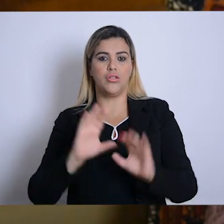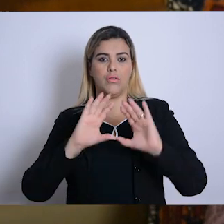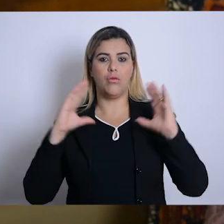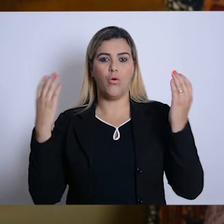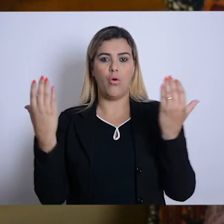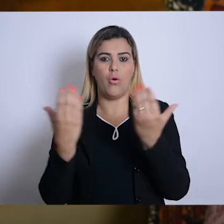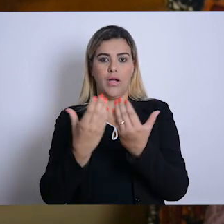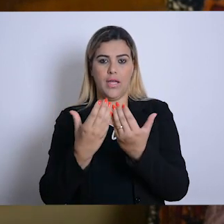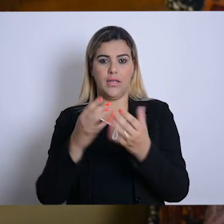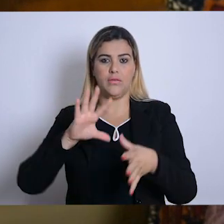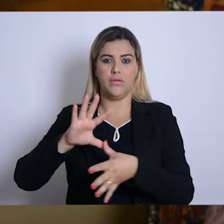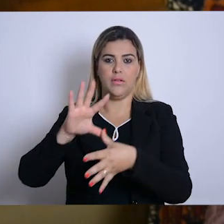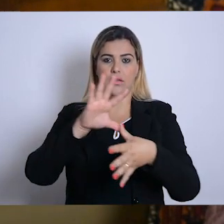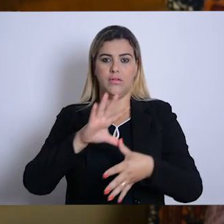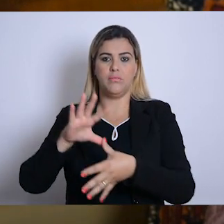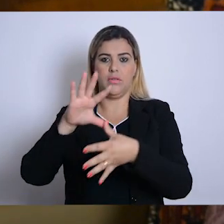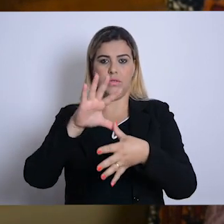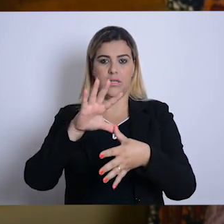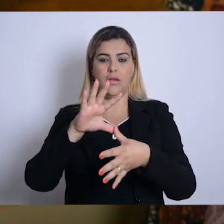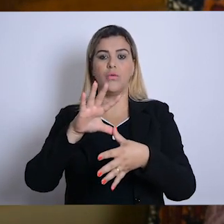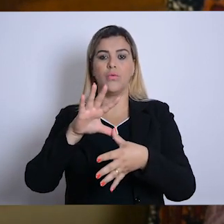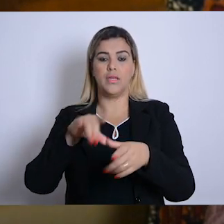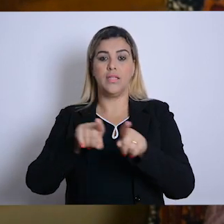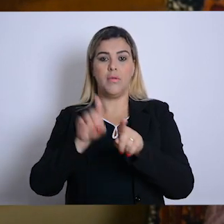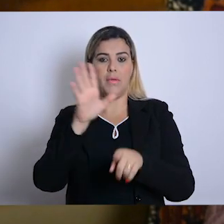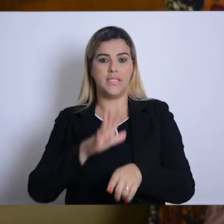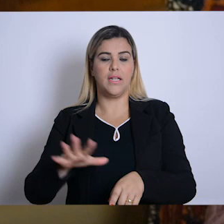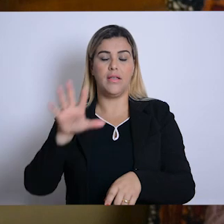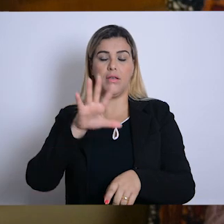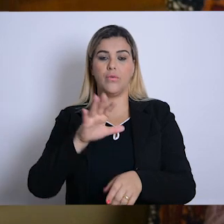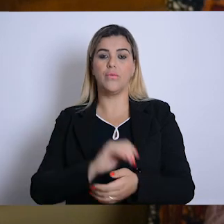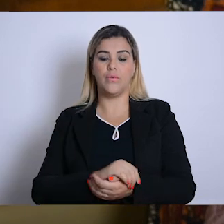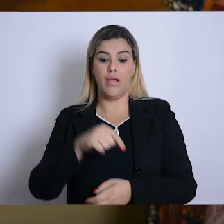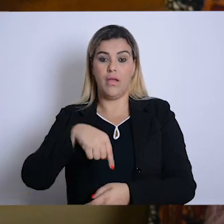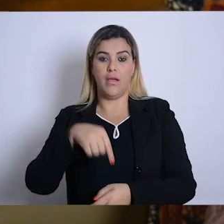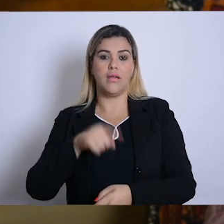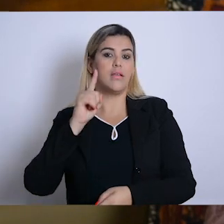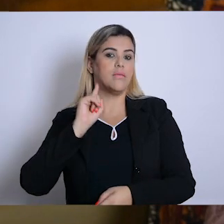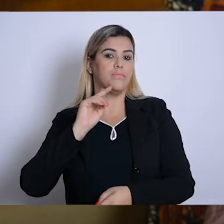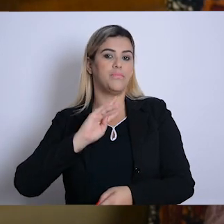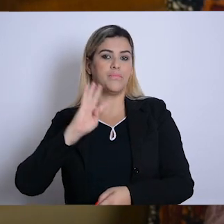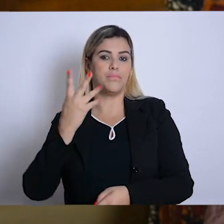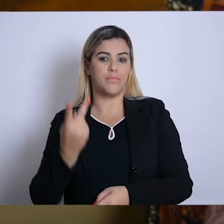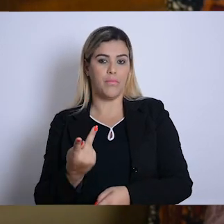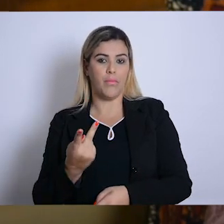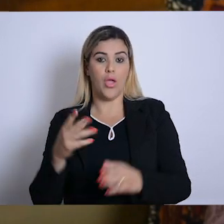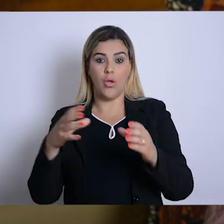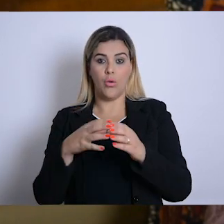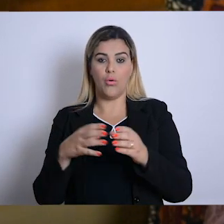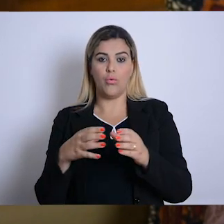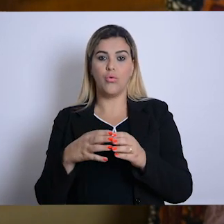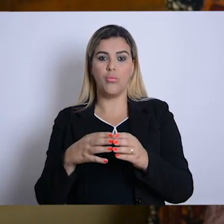-Americano, era o primeiro Congresso Latino-Americano que nós íamos fazer, aqui em Belo Horizonte, e o grupo que estava, era um grupo mais